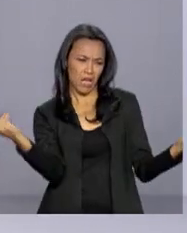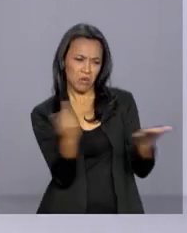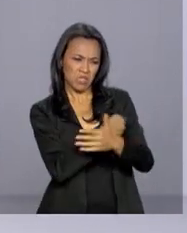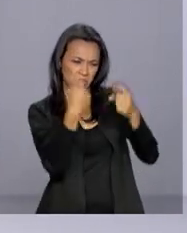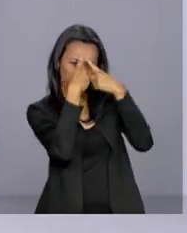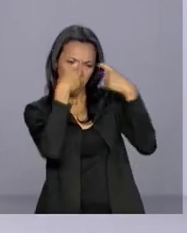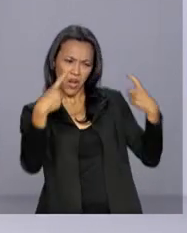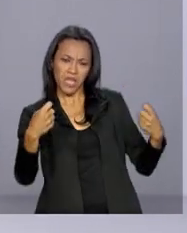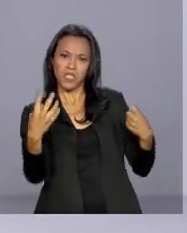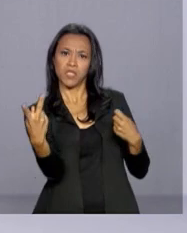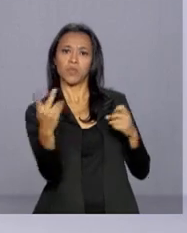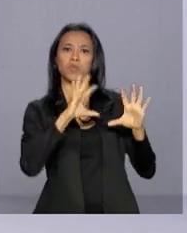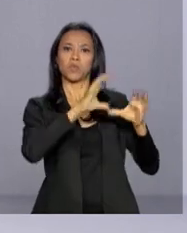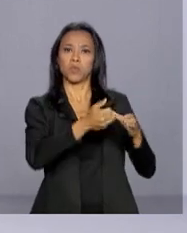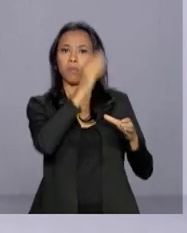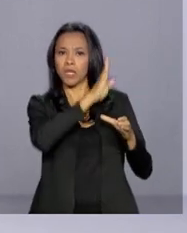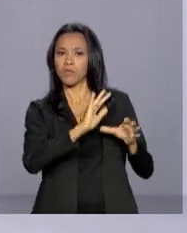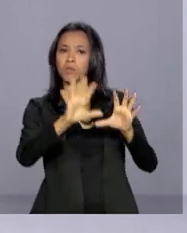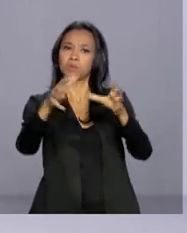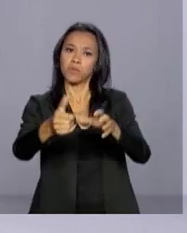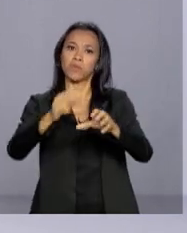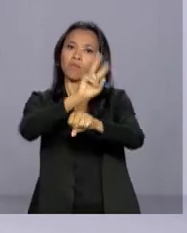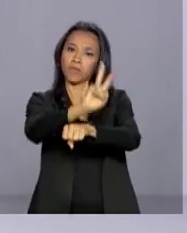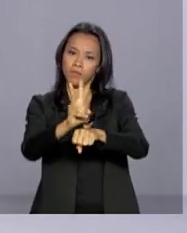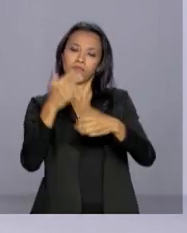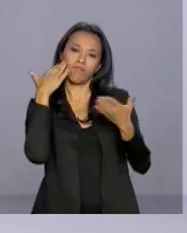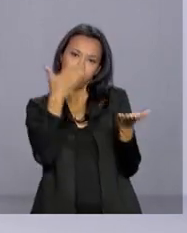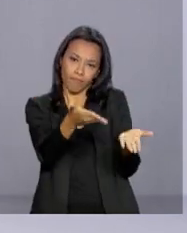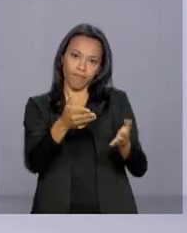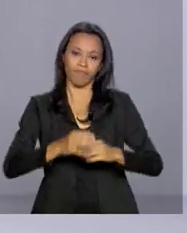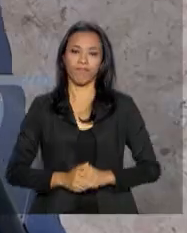brasileiros e venezuelanos na região de Pacaraima.